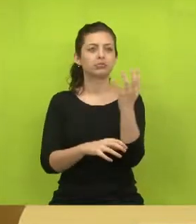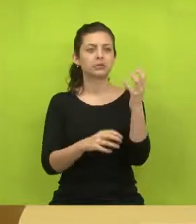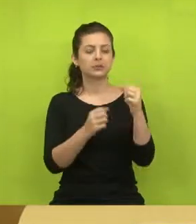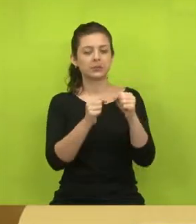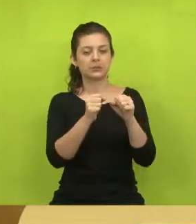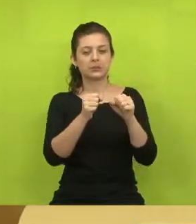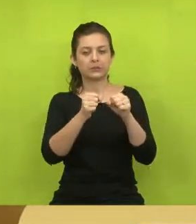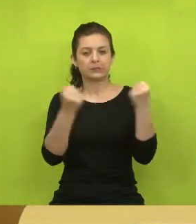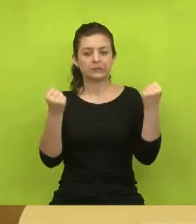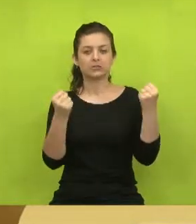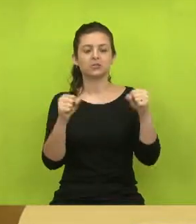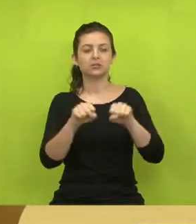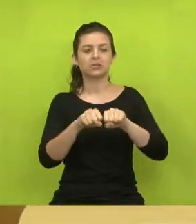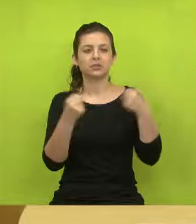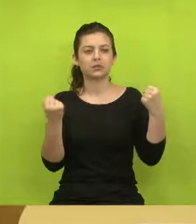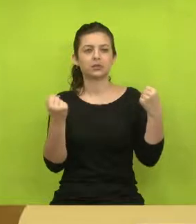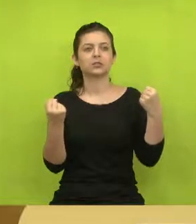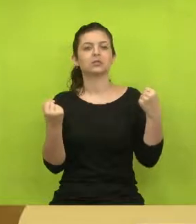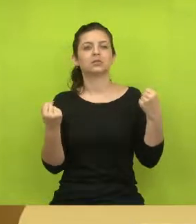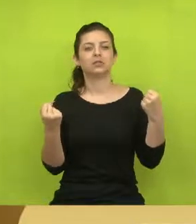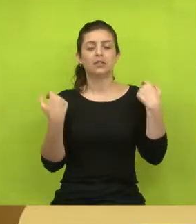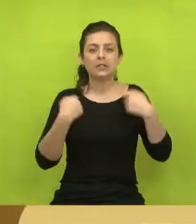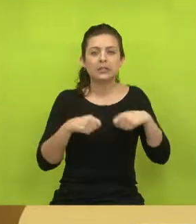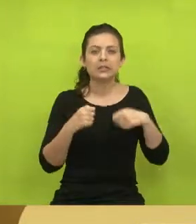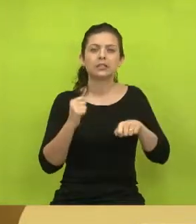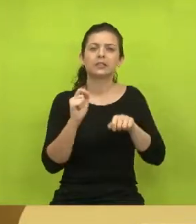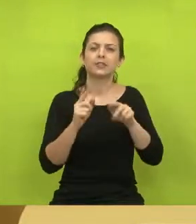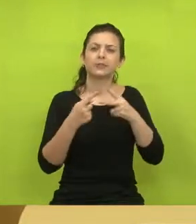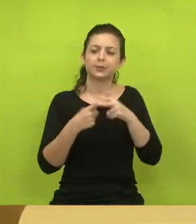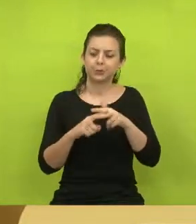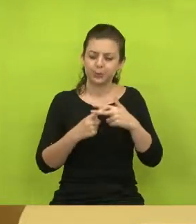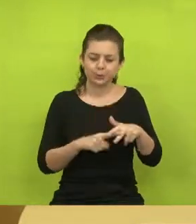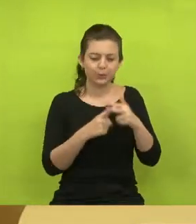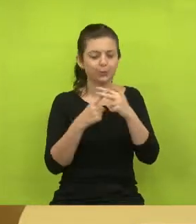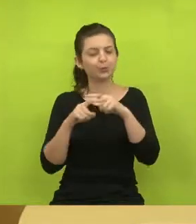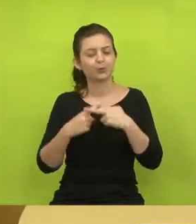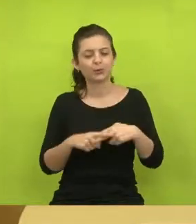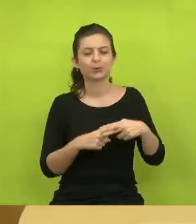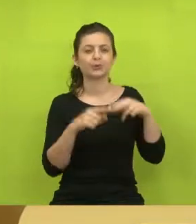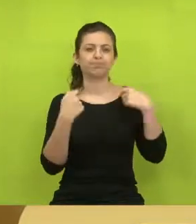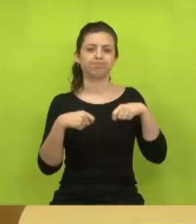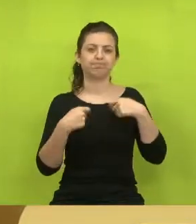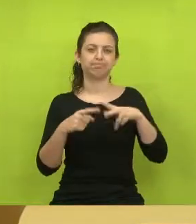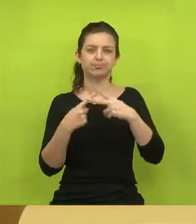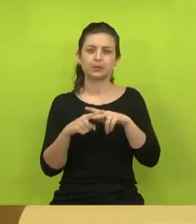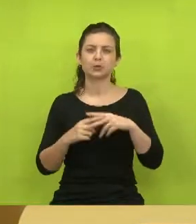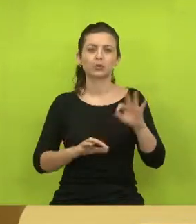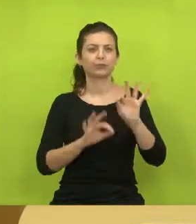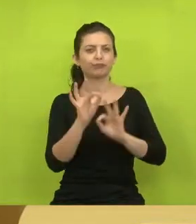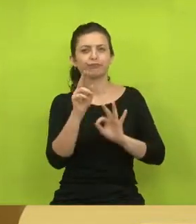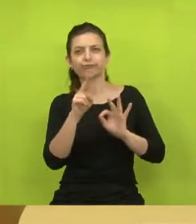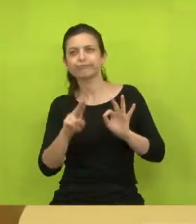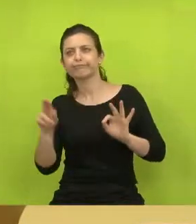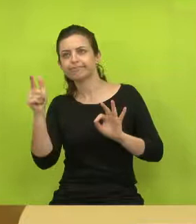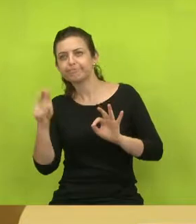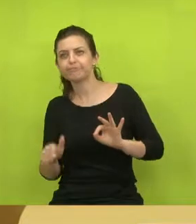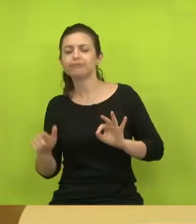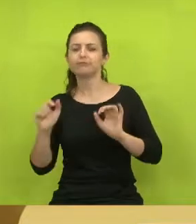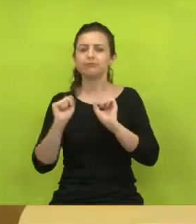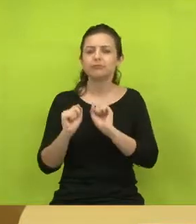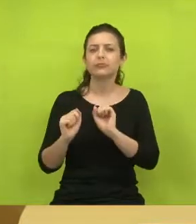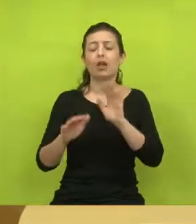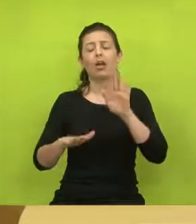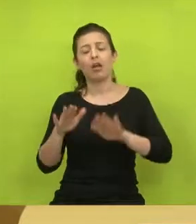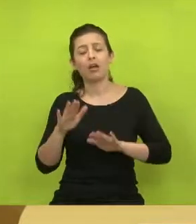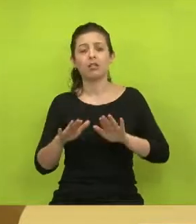condenado. Esse prédio precisa ser feito o quê? Precisa ser feita uma manutenção, precisa ser reutilizado ali. Nós poderíamos,